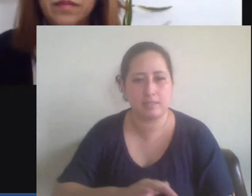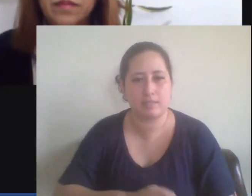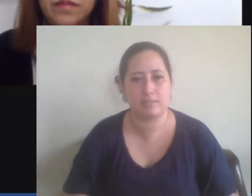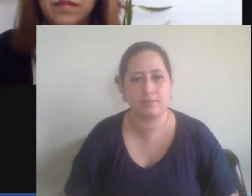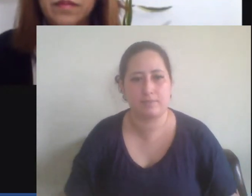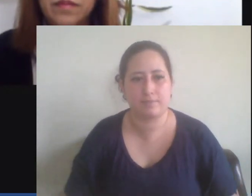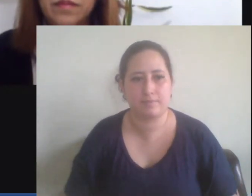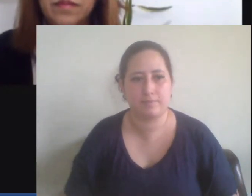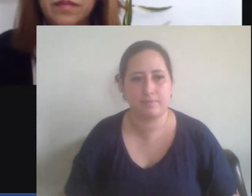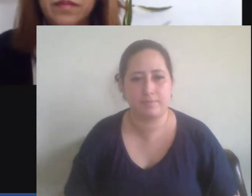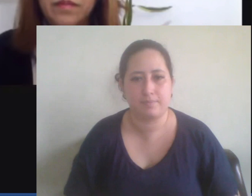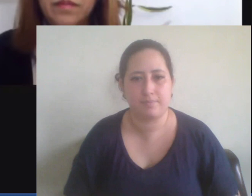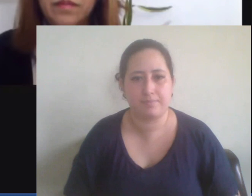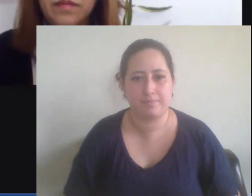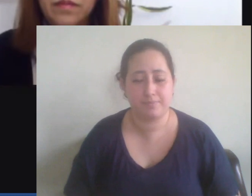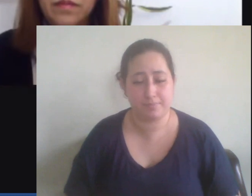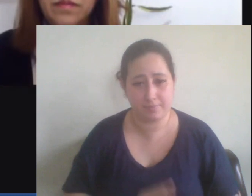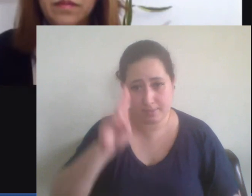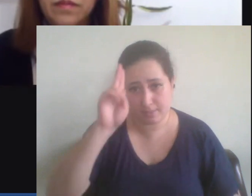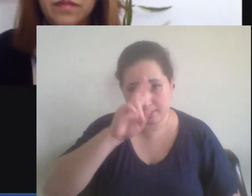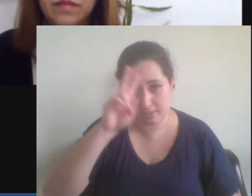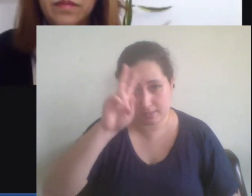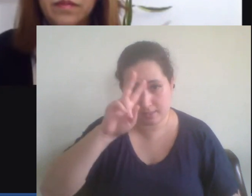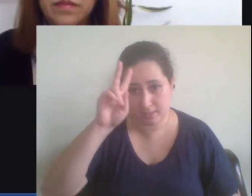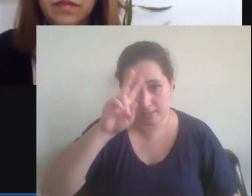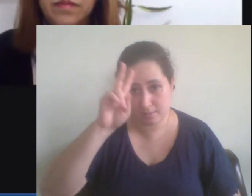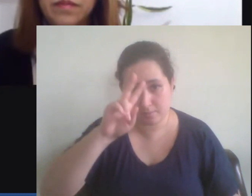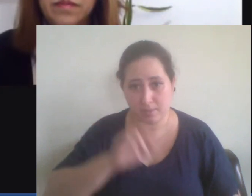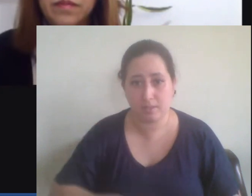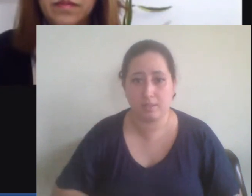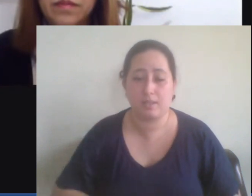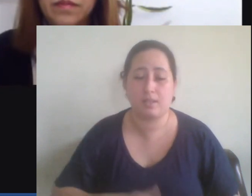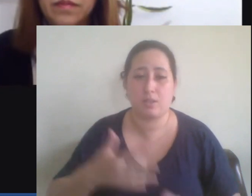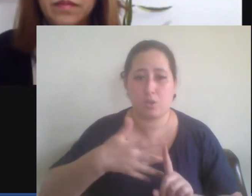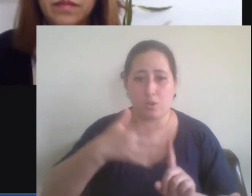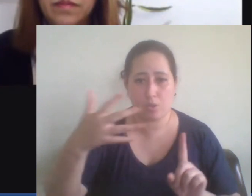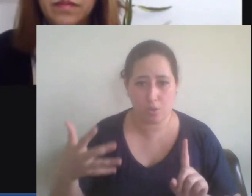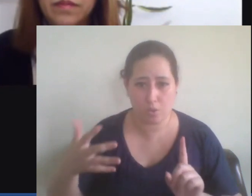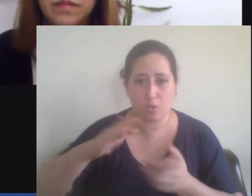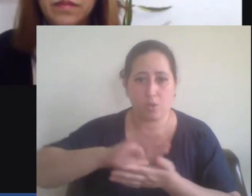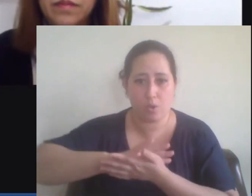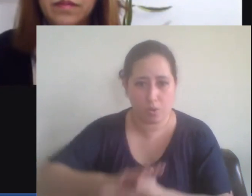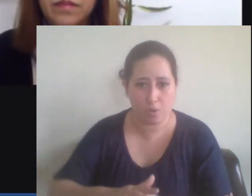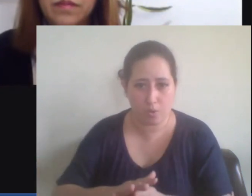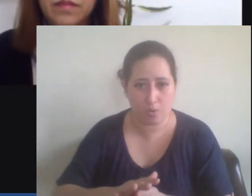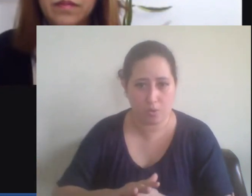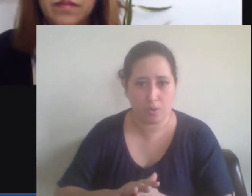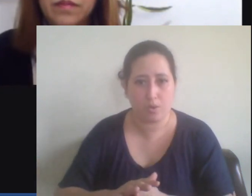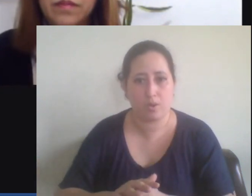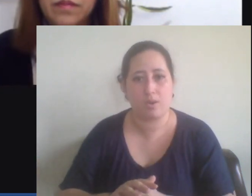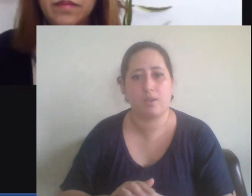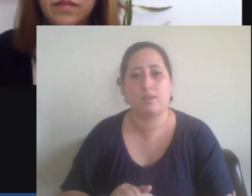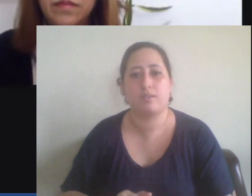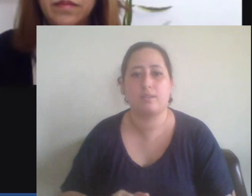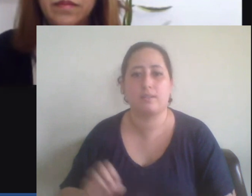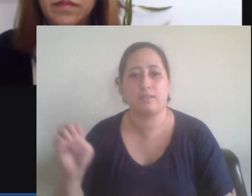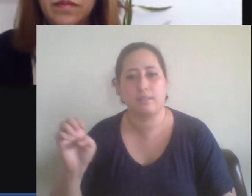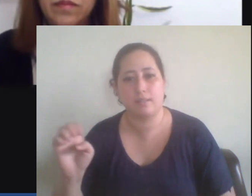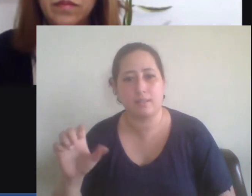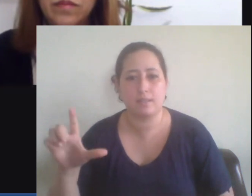vamos lembrar que na questão da homofobia da questão da homossexualidade do